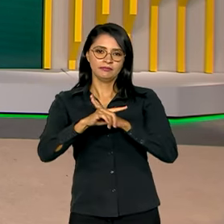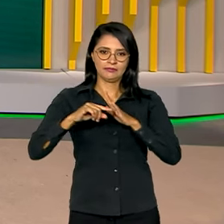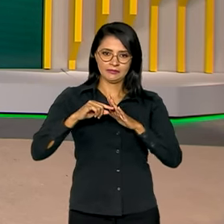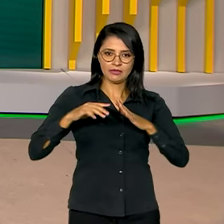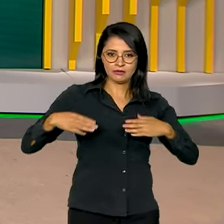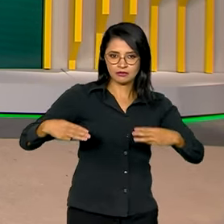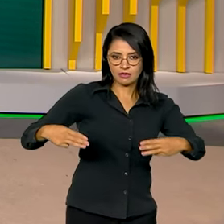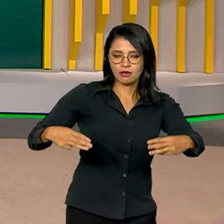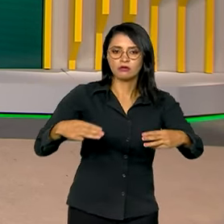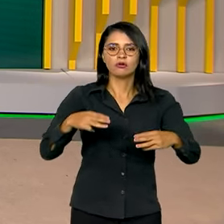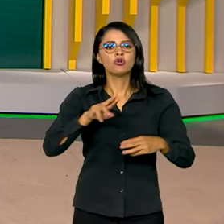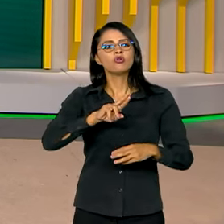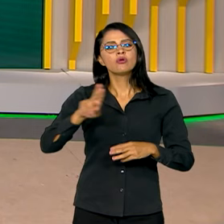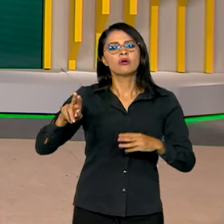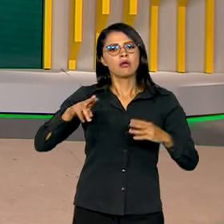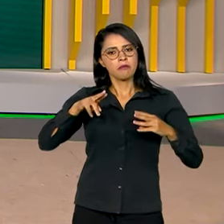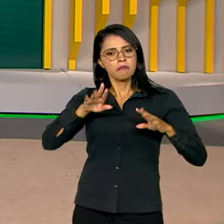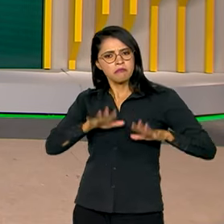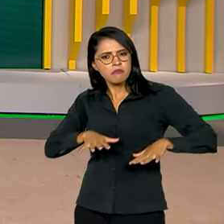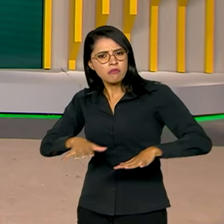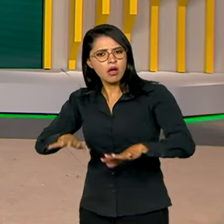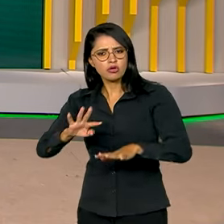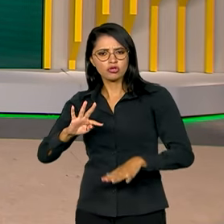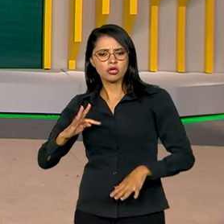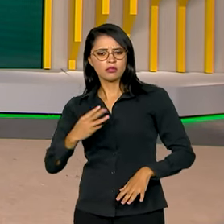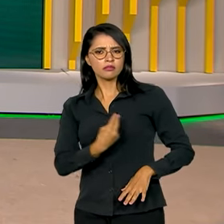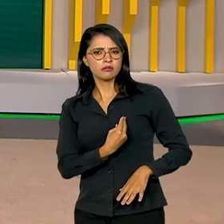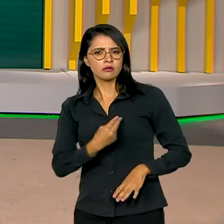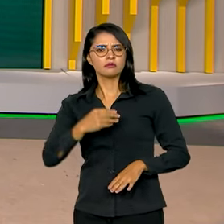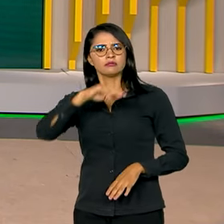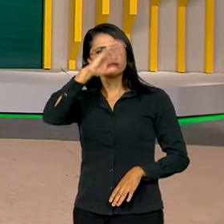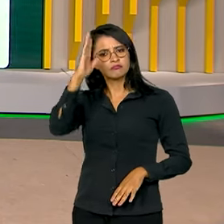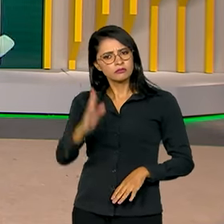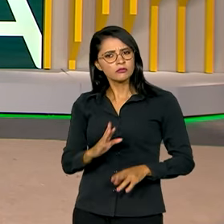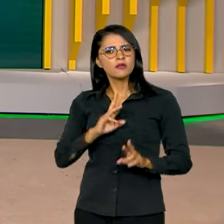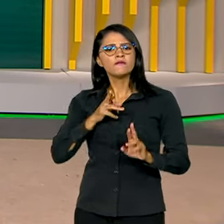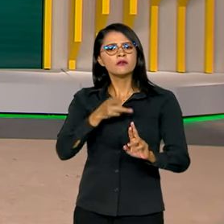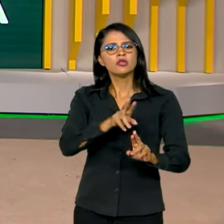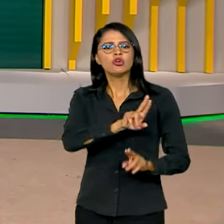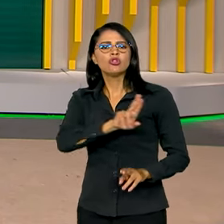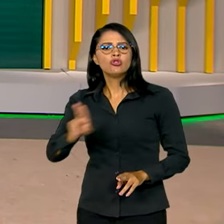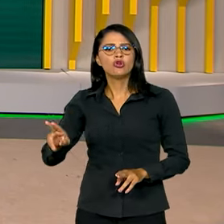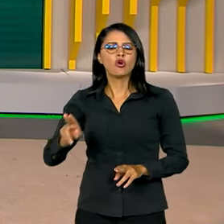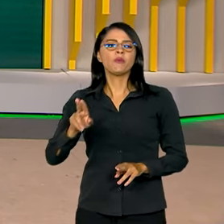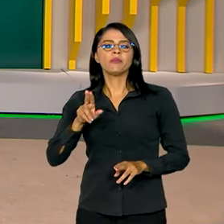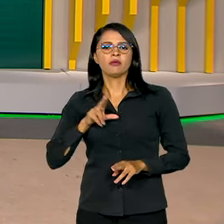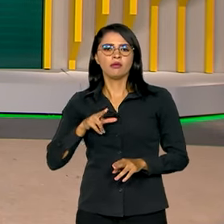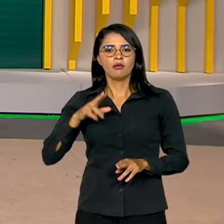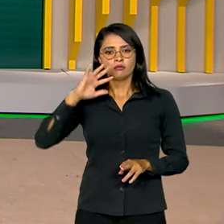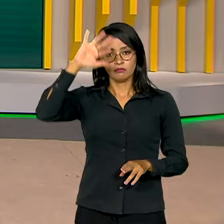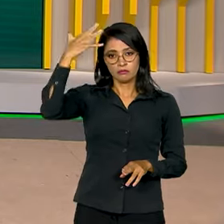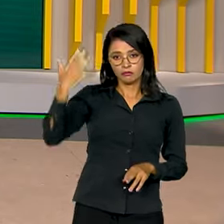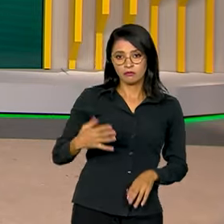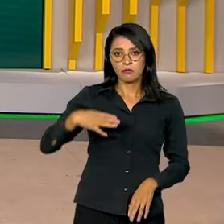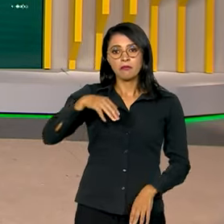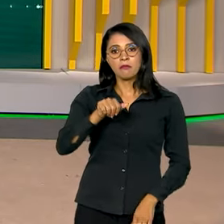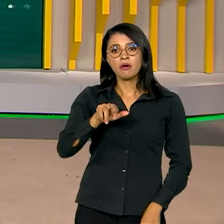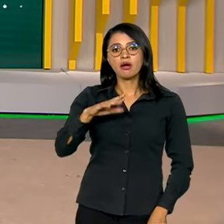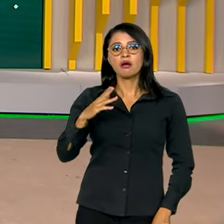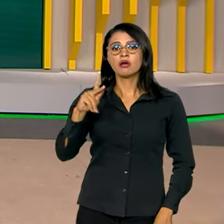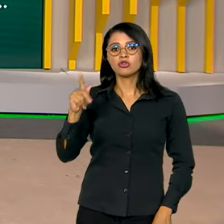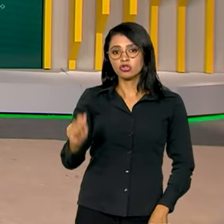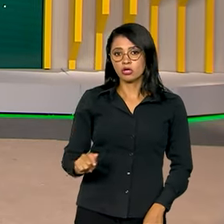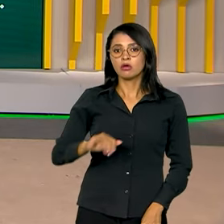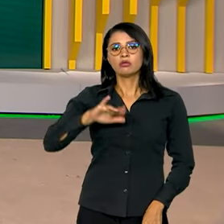O ato, chamado de Marcha Trans Brasil, faz referência ao nome da drag queen Marcia Johnson, que